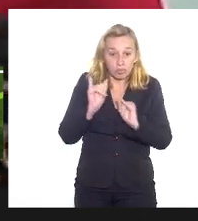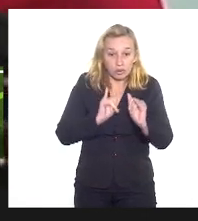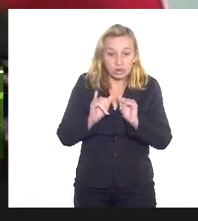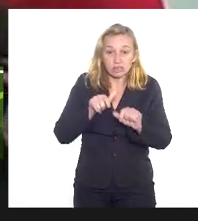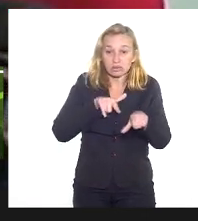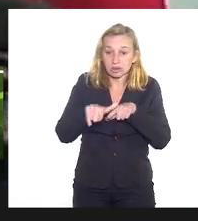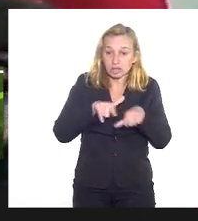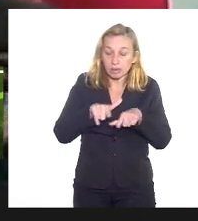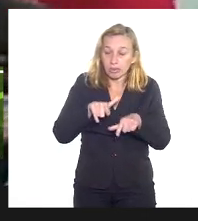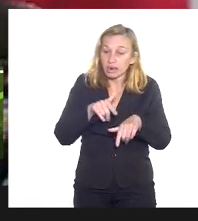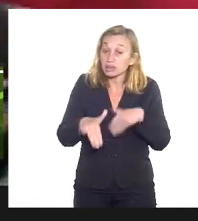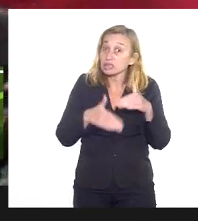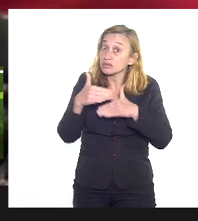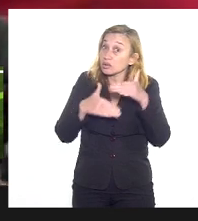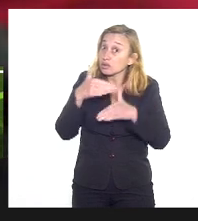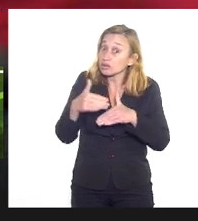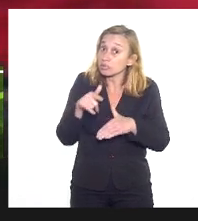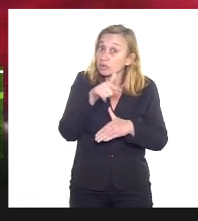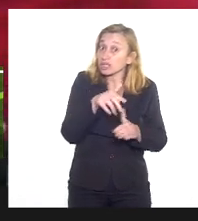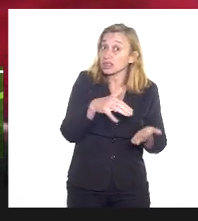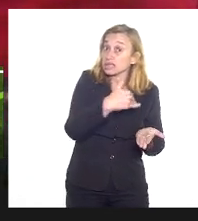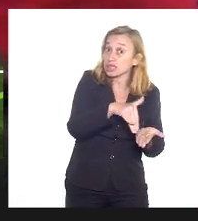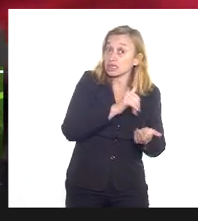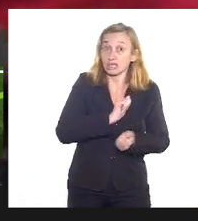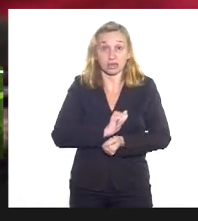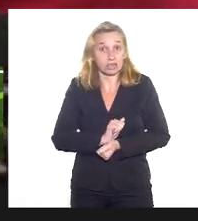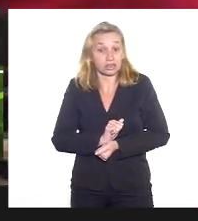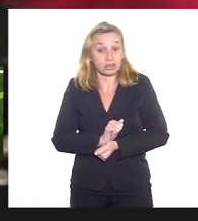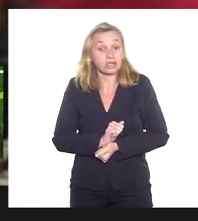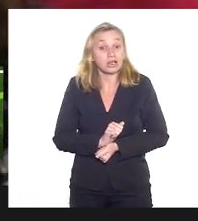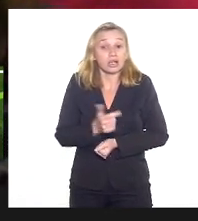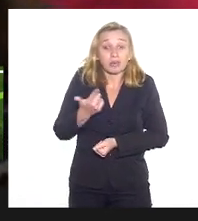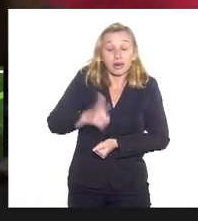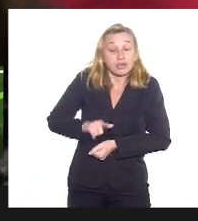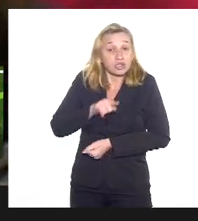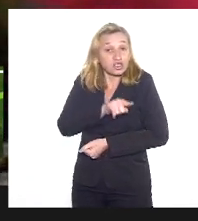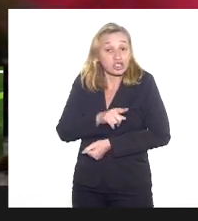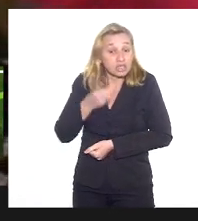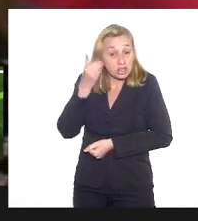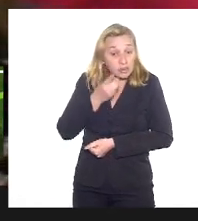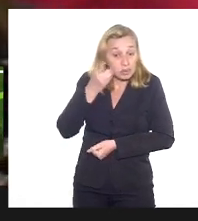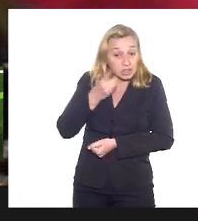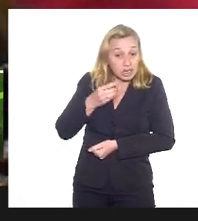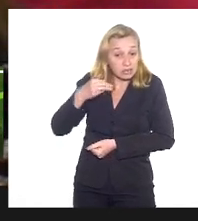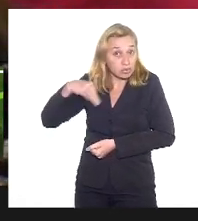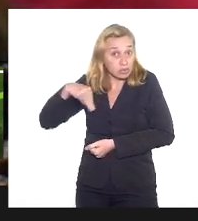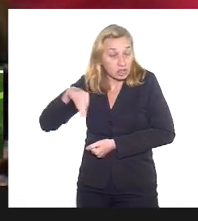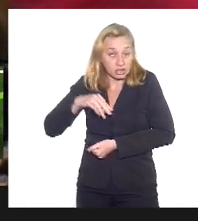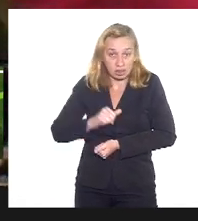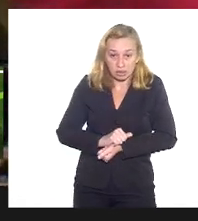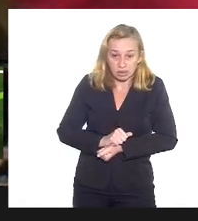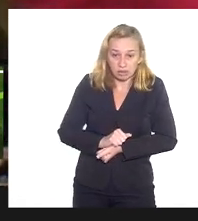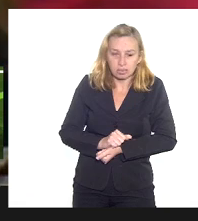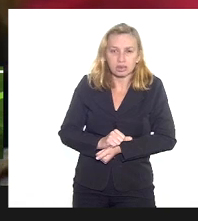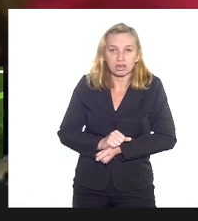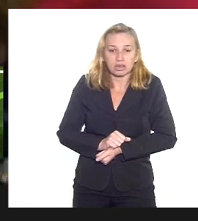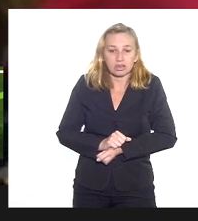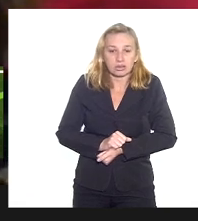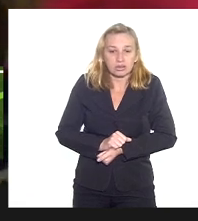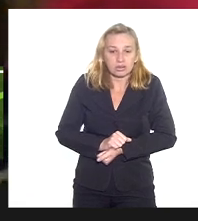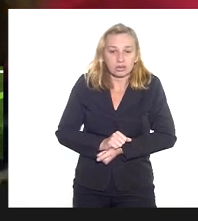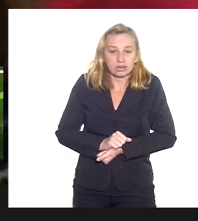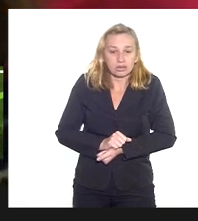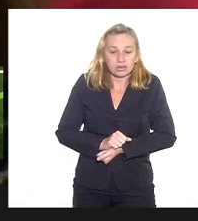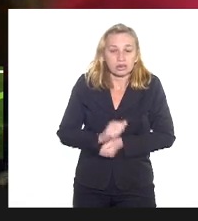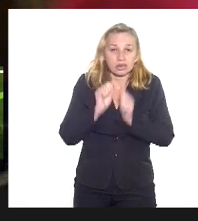trabalho desenvolvido por essa secretaria, até para repetir aqui, deputado Carlos Mink, quem sabe aqui